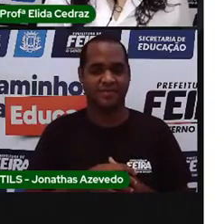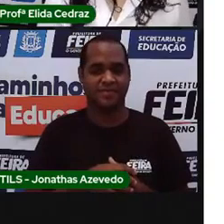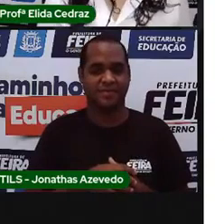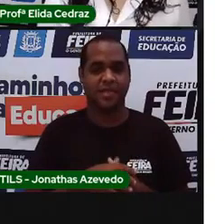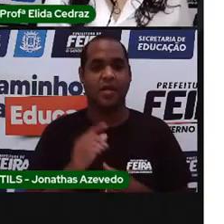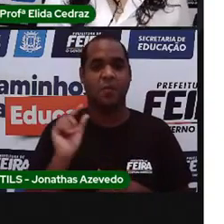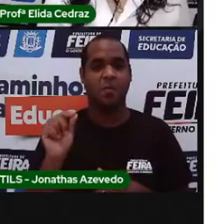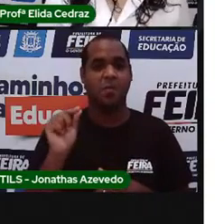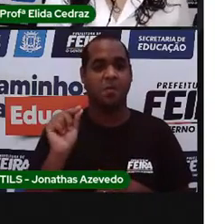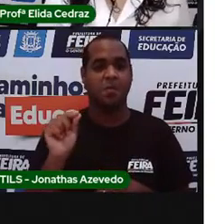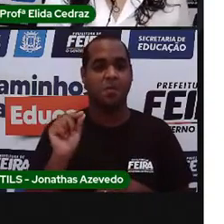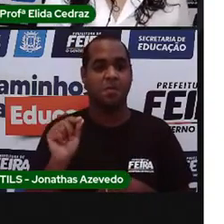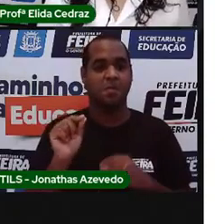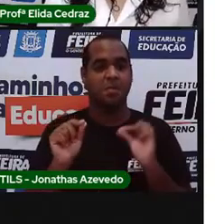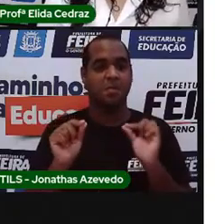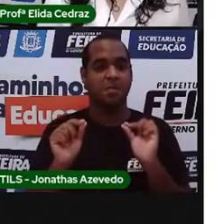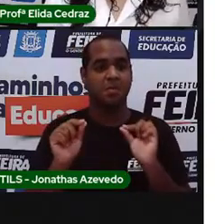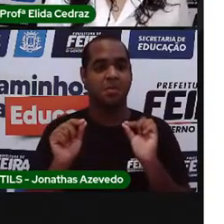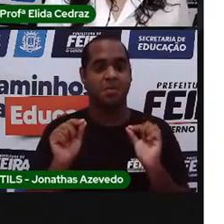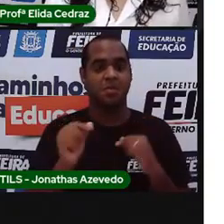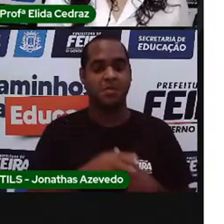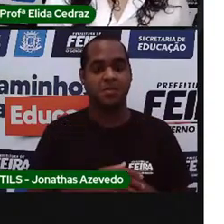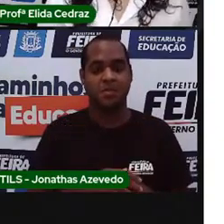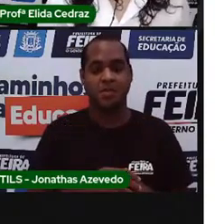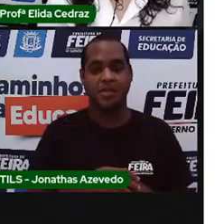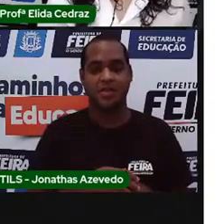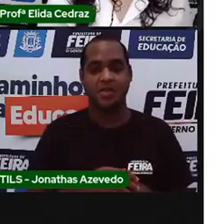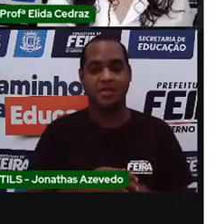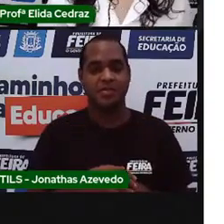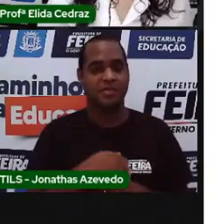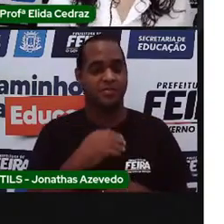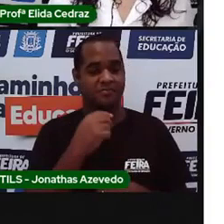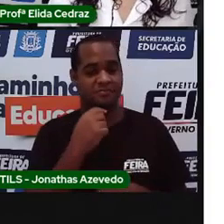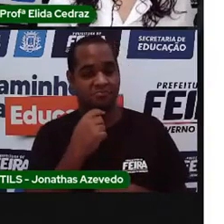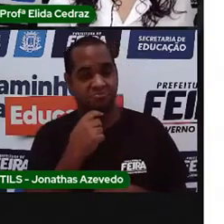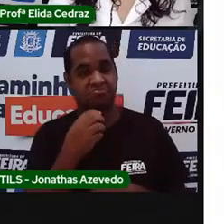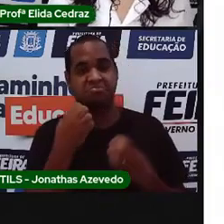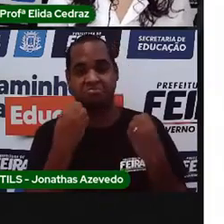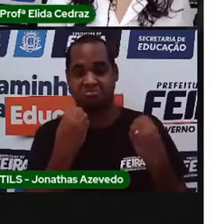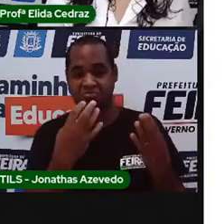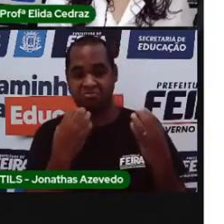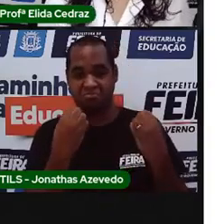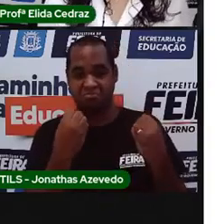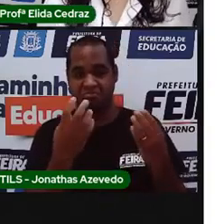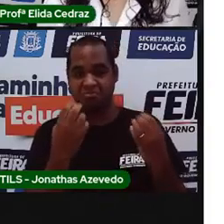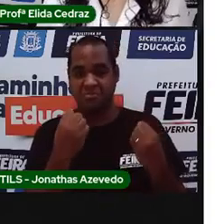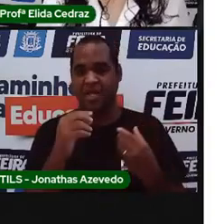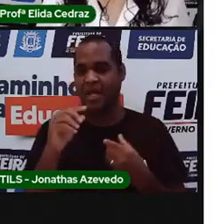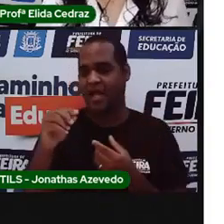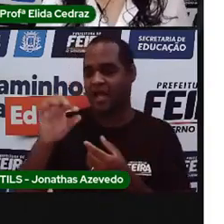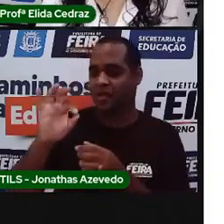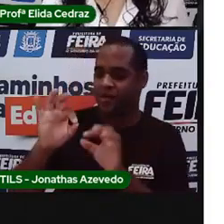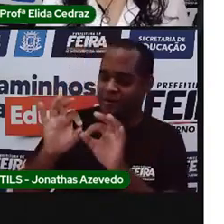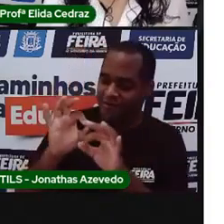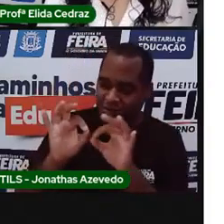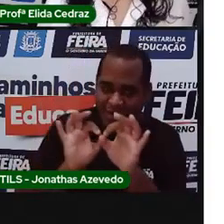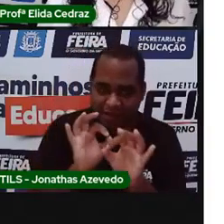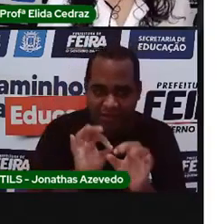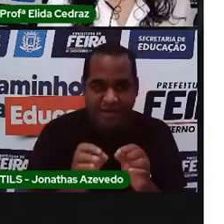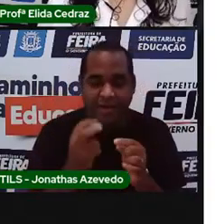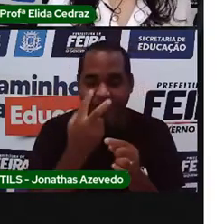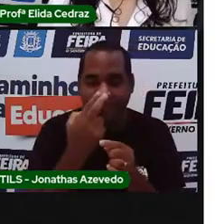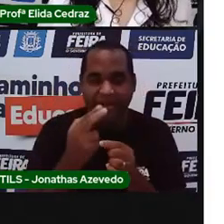O que é isso? Você sabe o que é isso? Hum, muito bem. Aqueles carocinhos ali